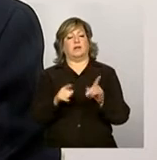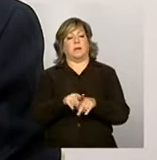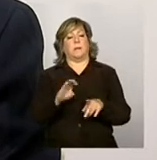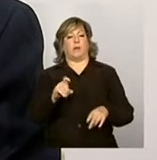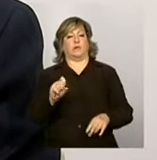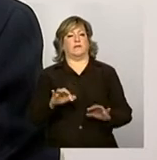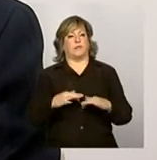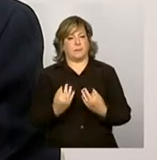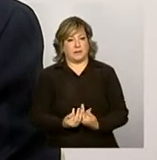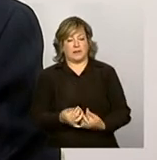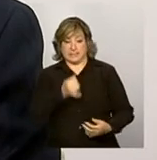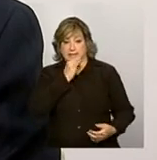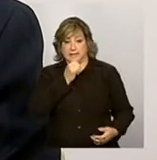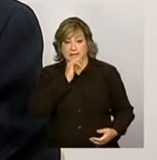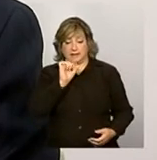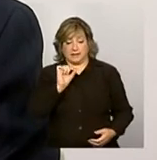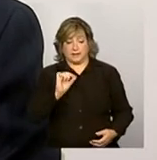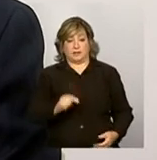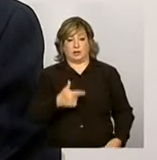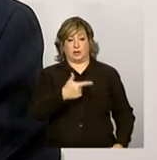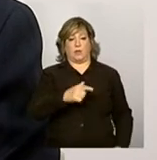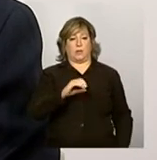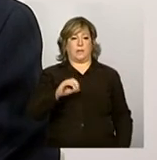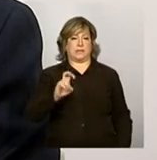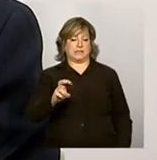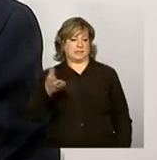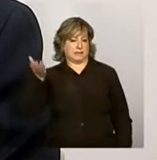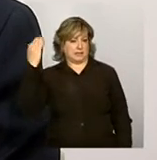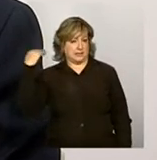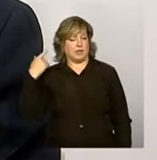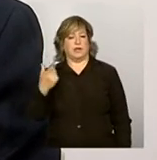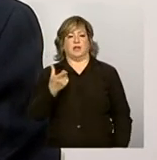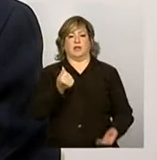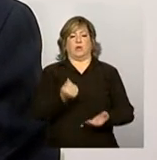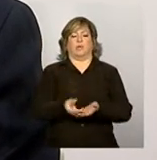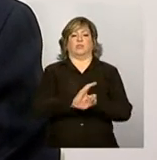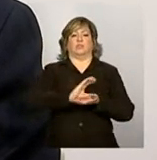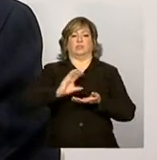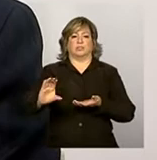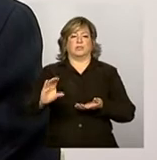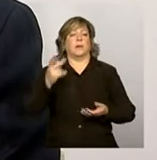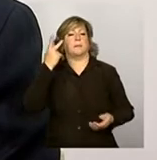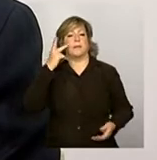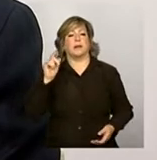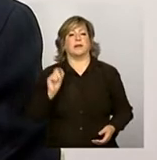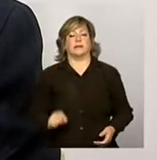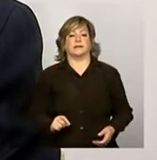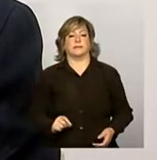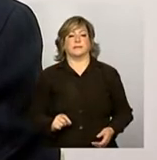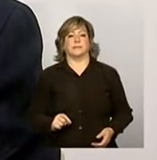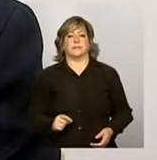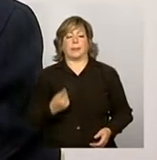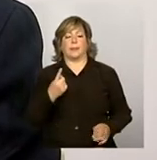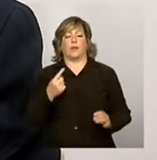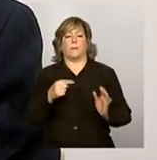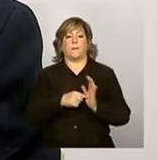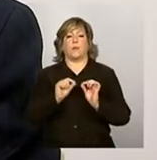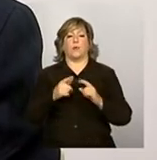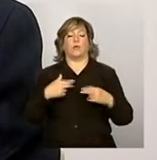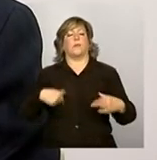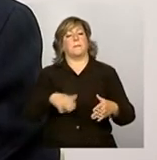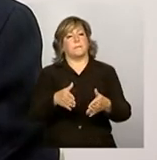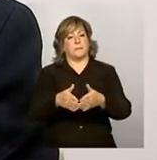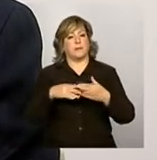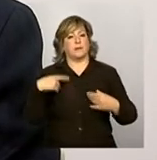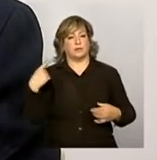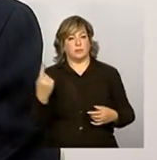Por exemplo, em 2005, foi repassado recursos para, inclusive, é um ponto que a gente pede aos gestores